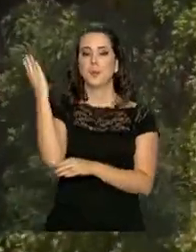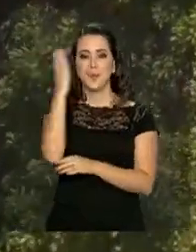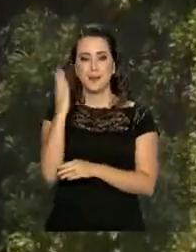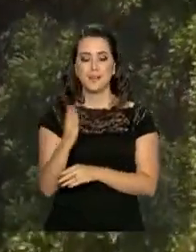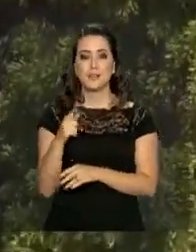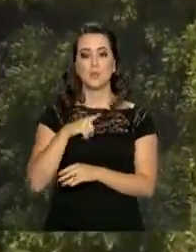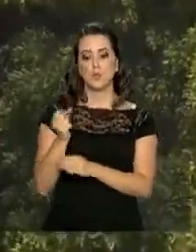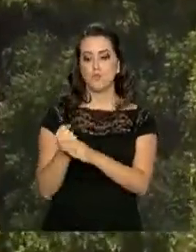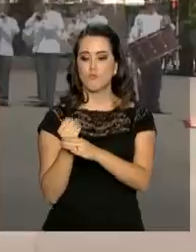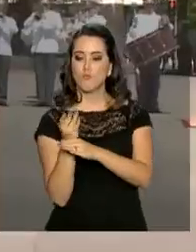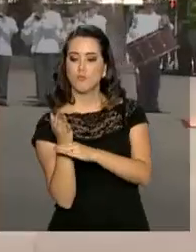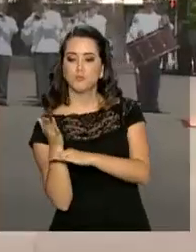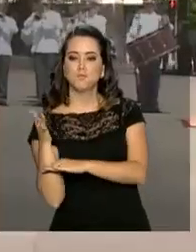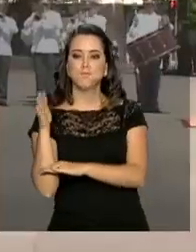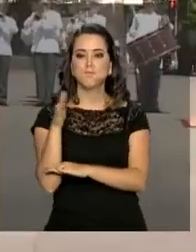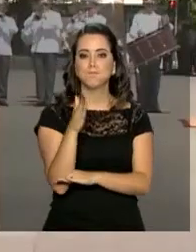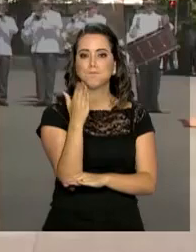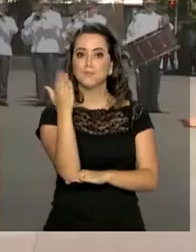e o hino nacional.